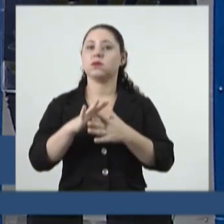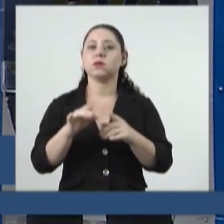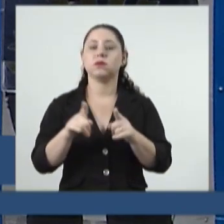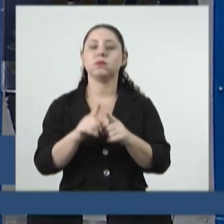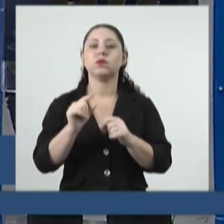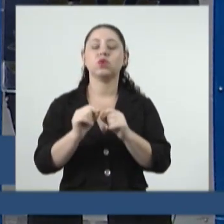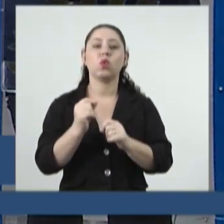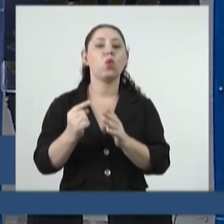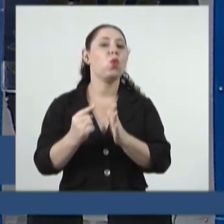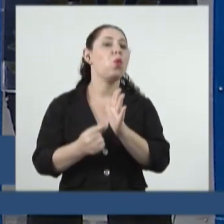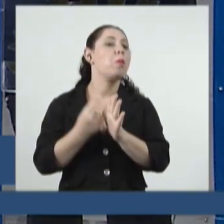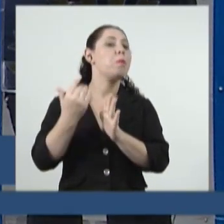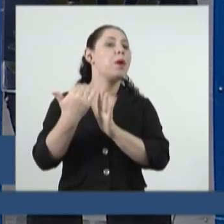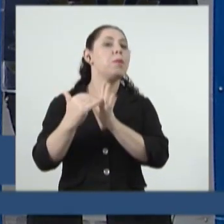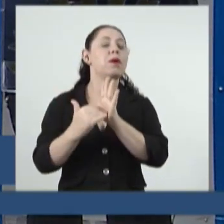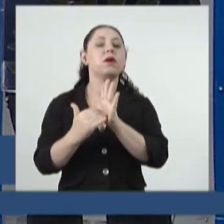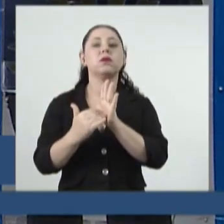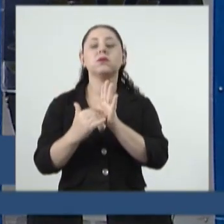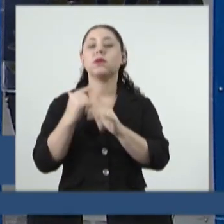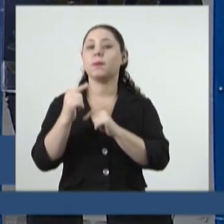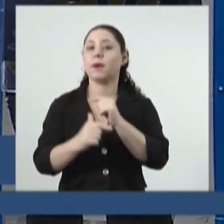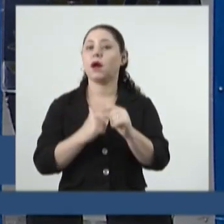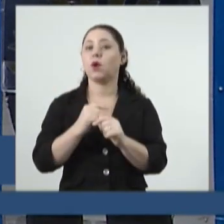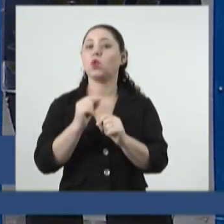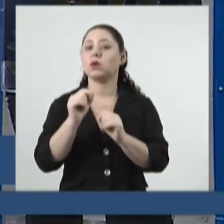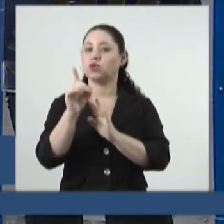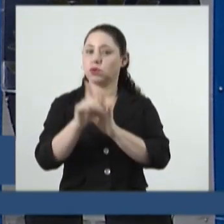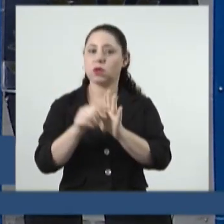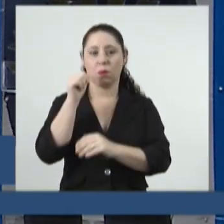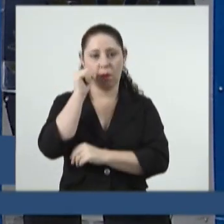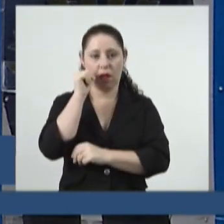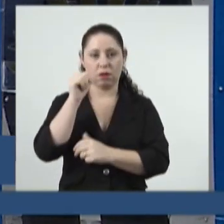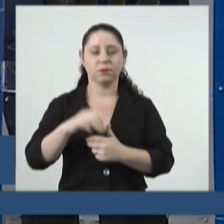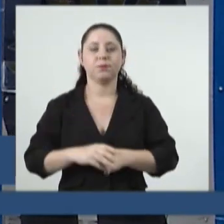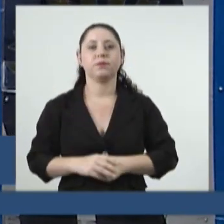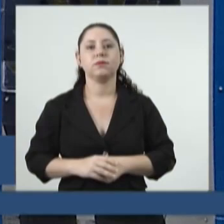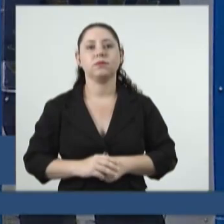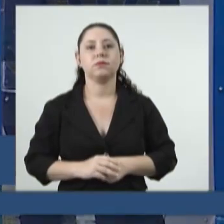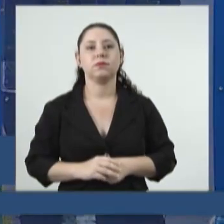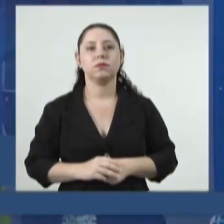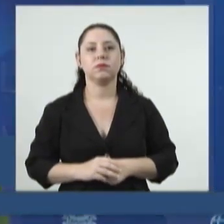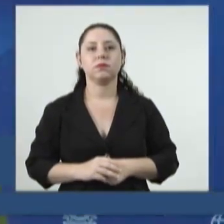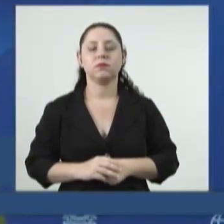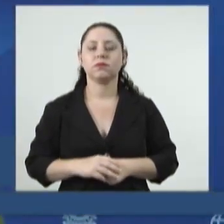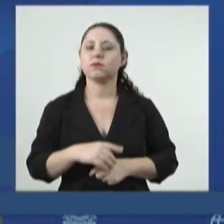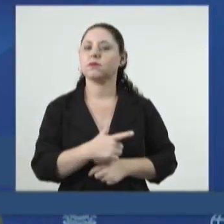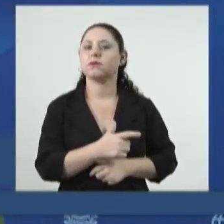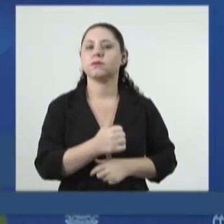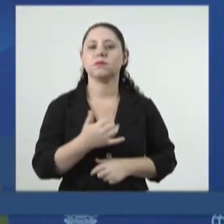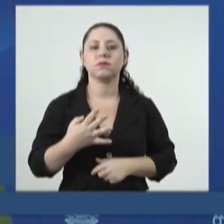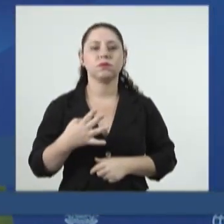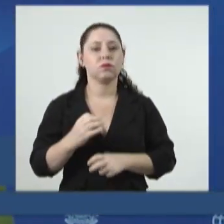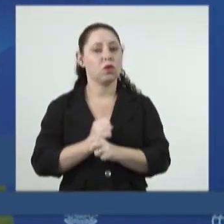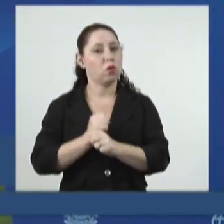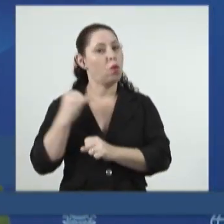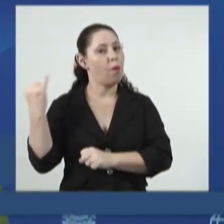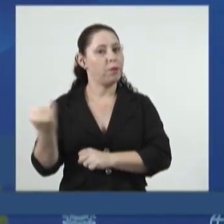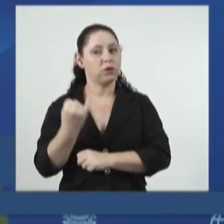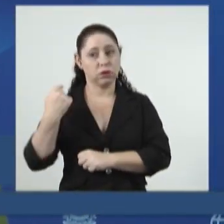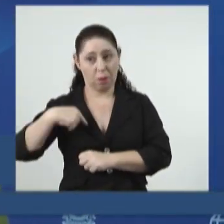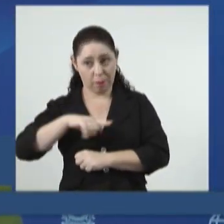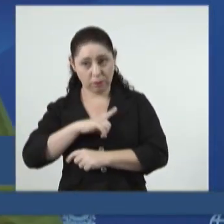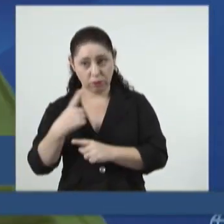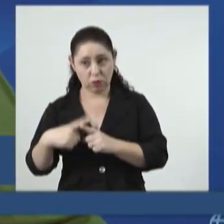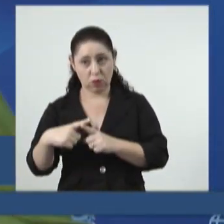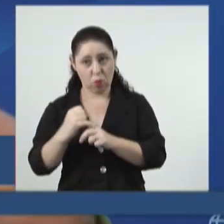que uma das suas áreas de atuação deve ser o direito da mulher. 2024 vai ser um ano bastante importante para a